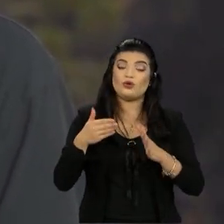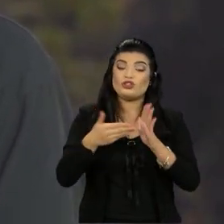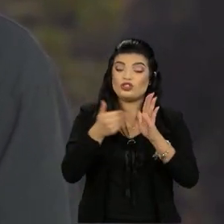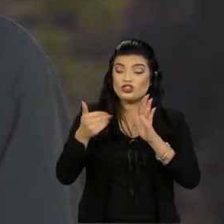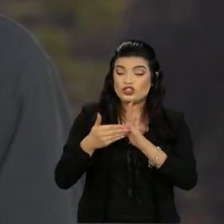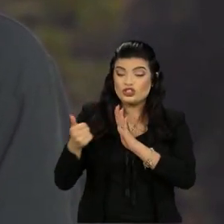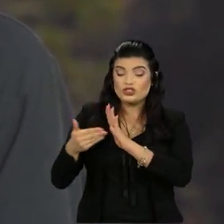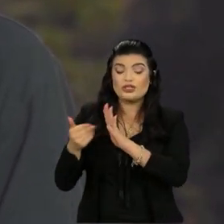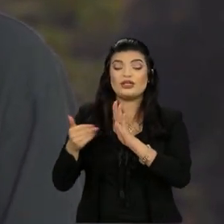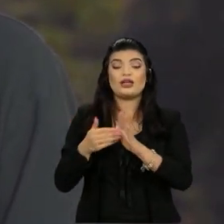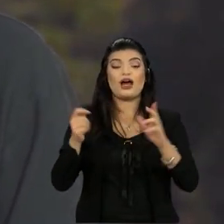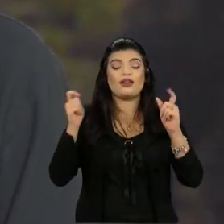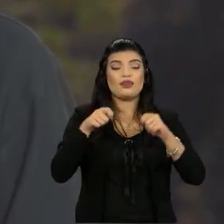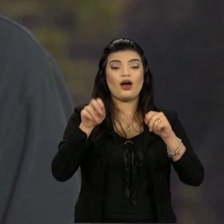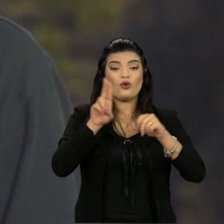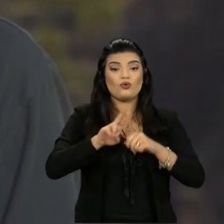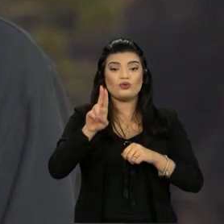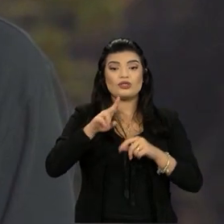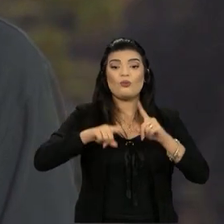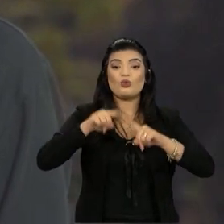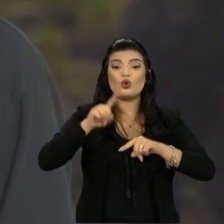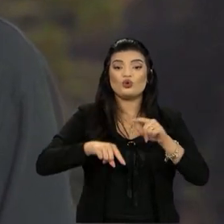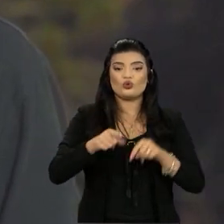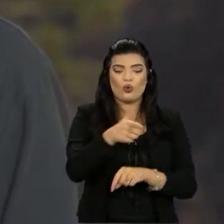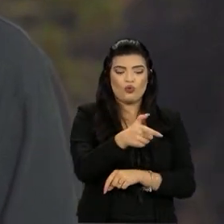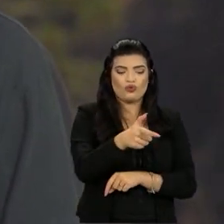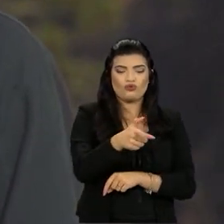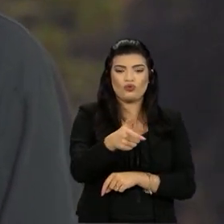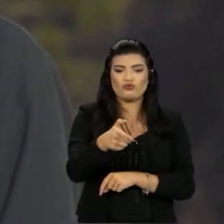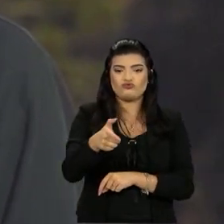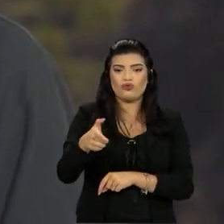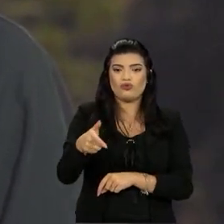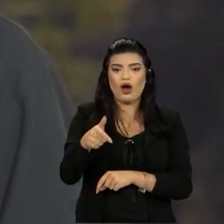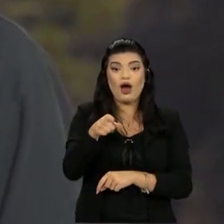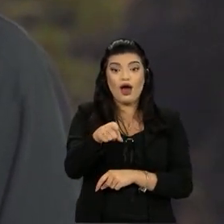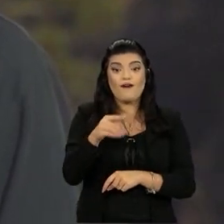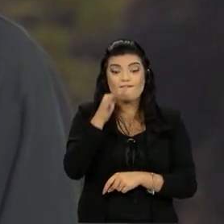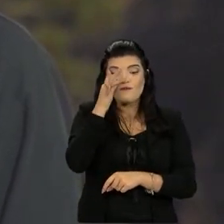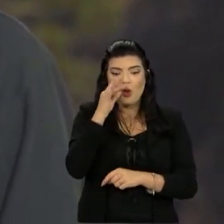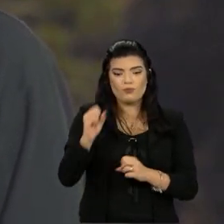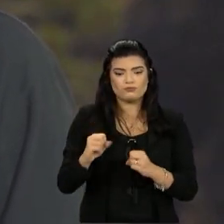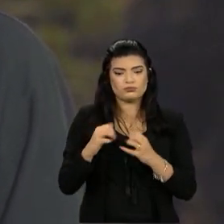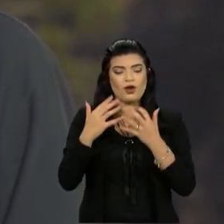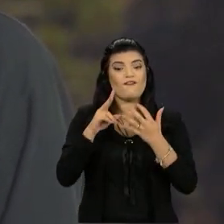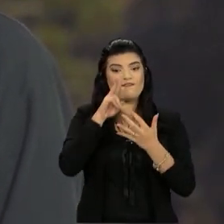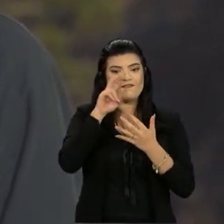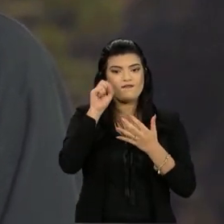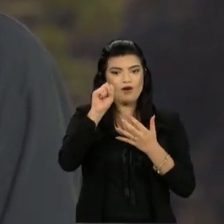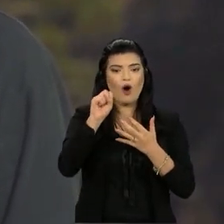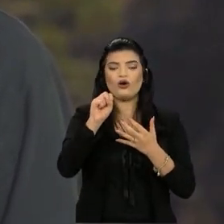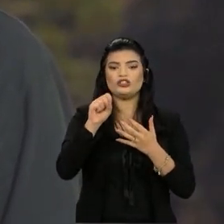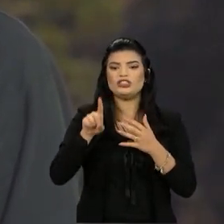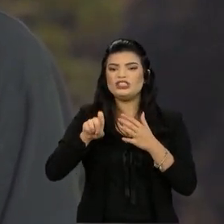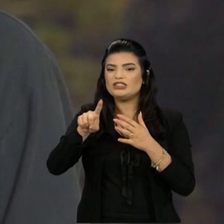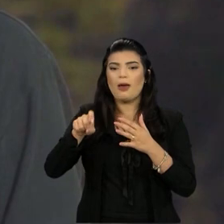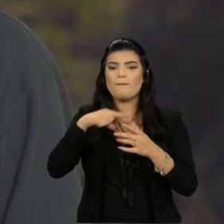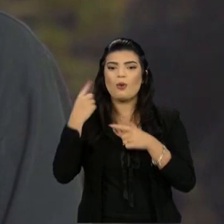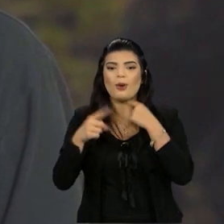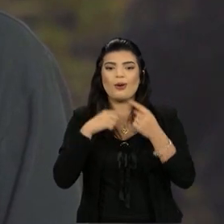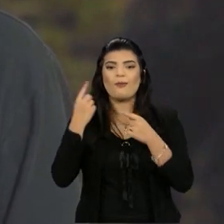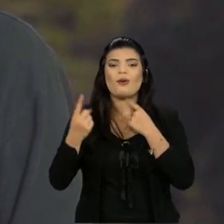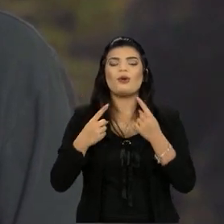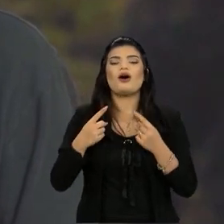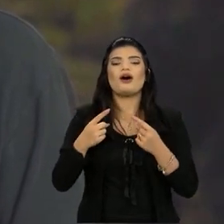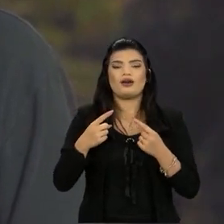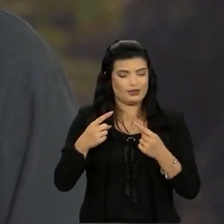você pode aplicar o produto, induzir uma resistência à planta, até matar o inseto e, com isso, você deixar